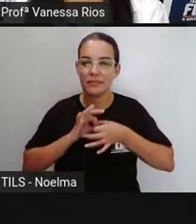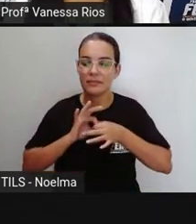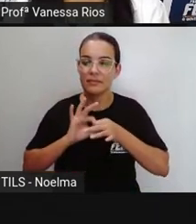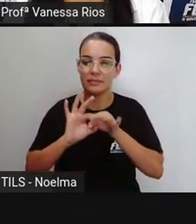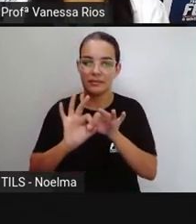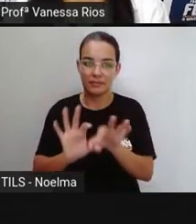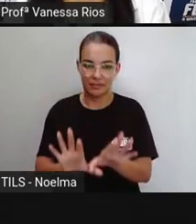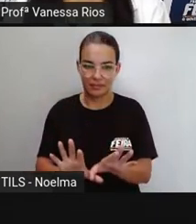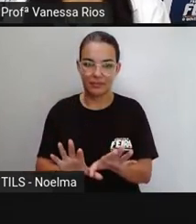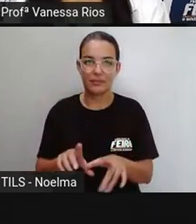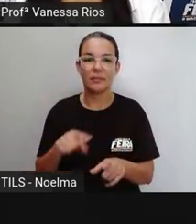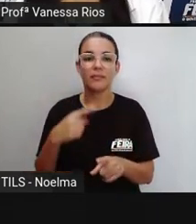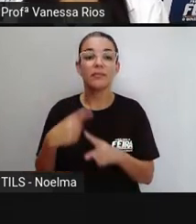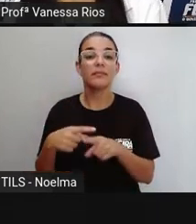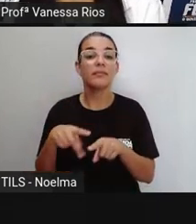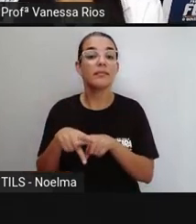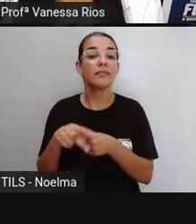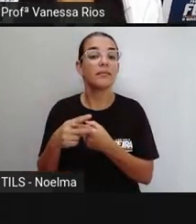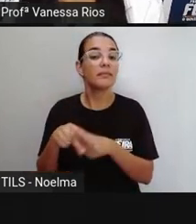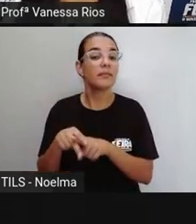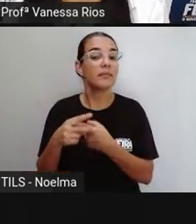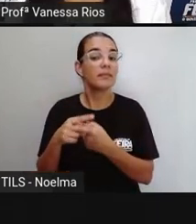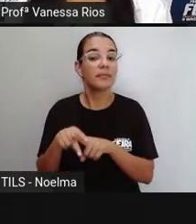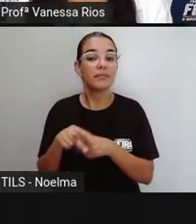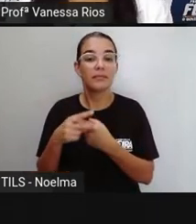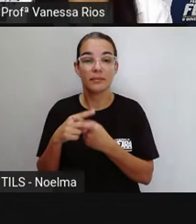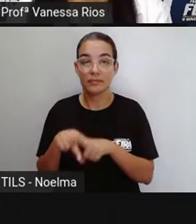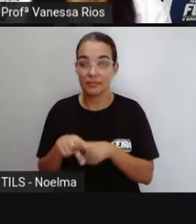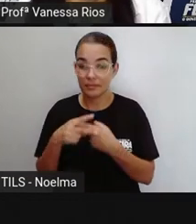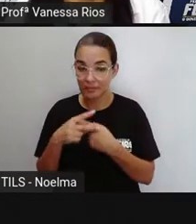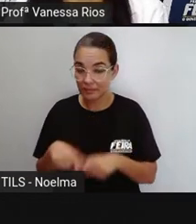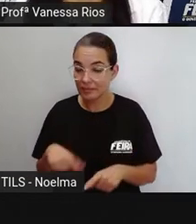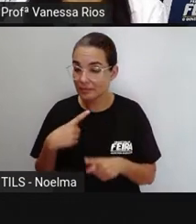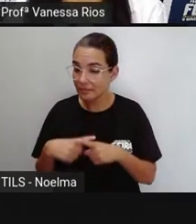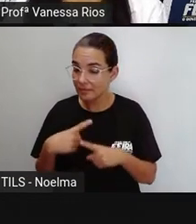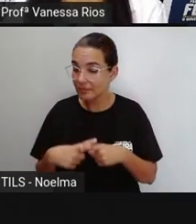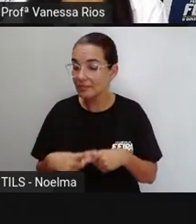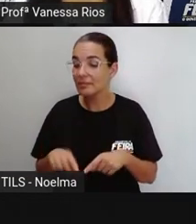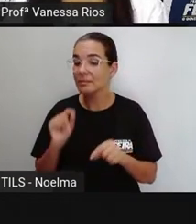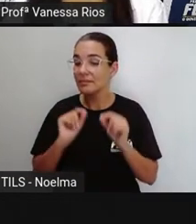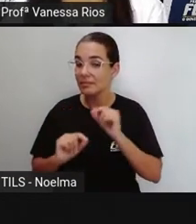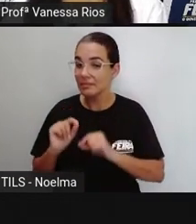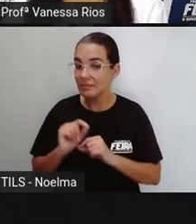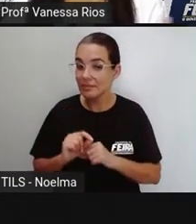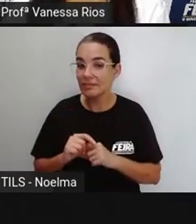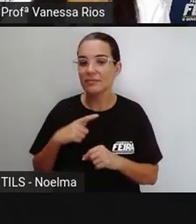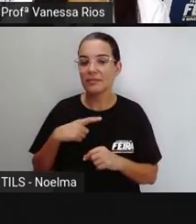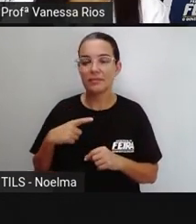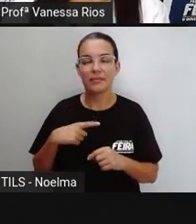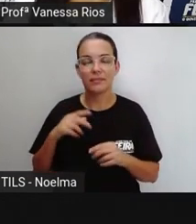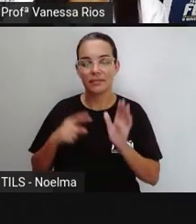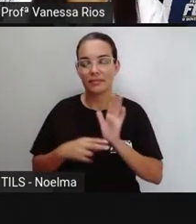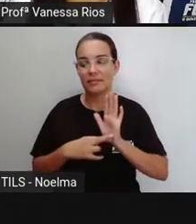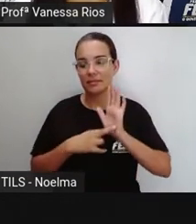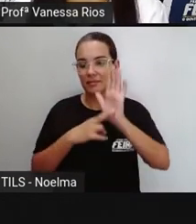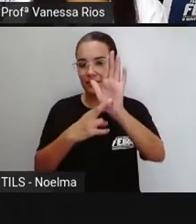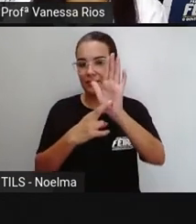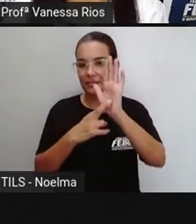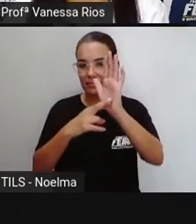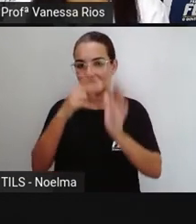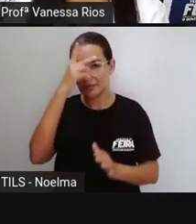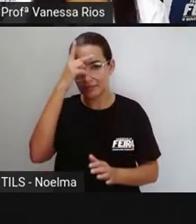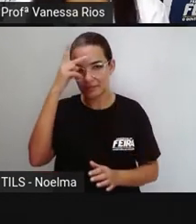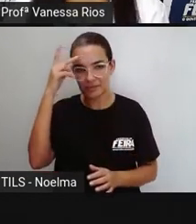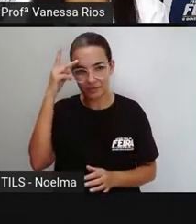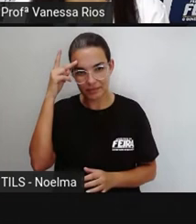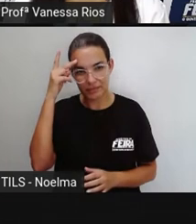democracia, justamente por todas essas decisões, compor aí e representar o poder do povo.